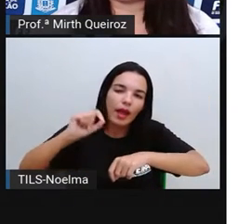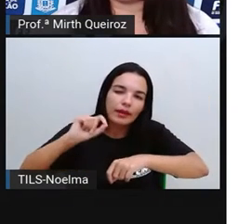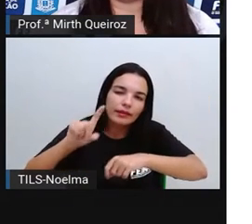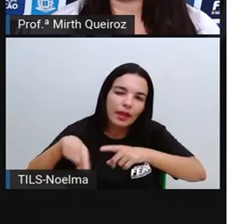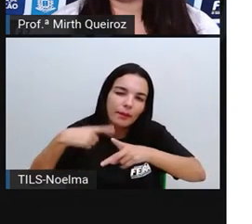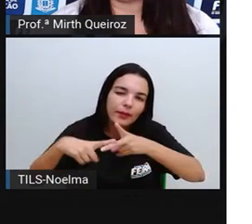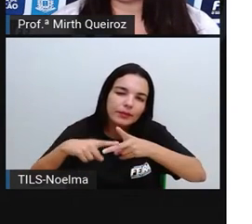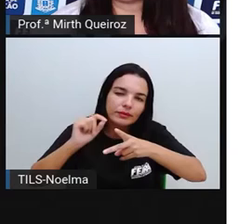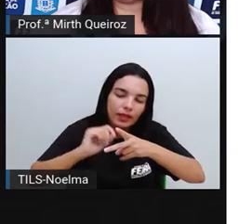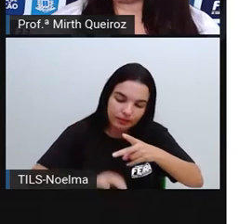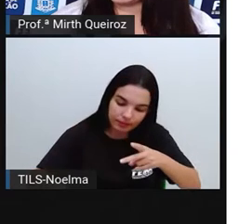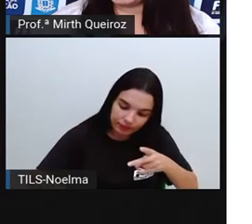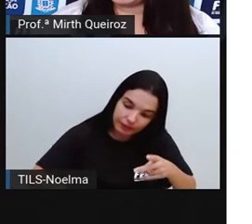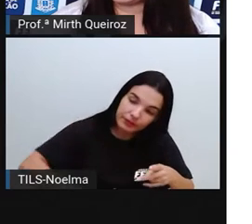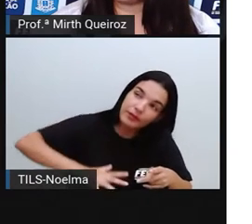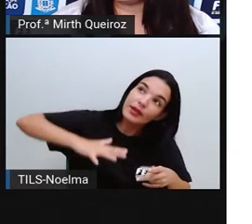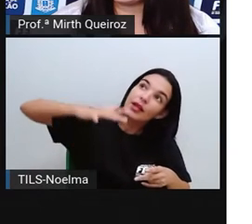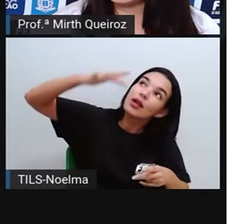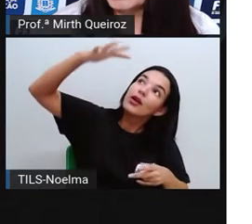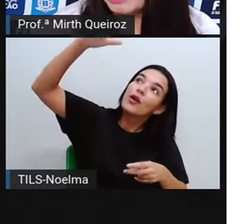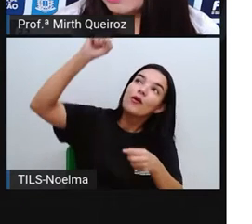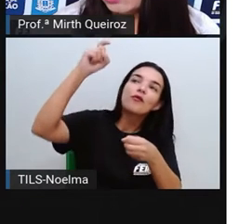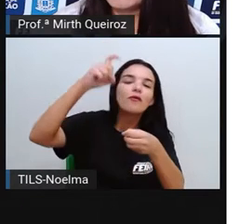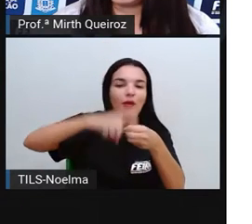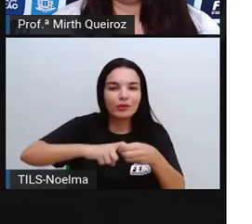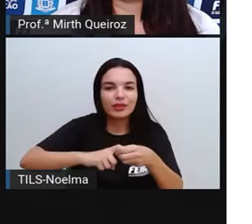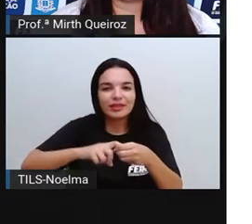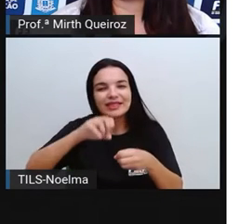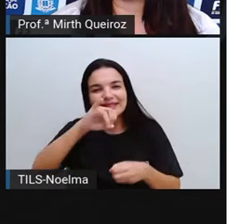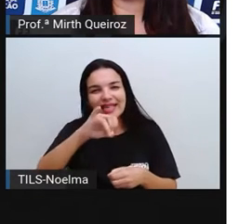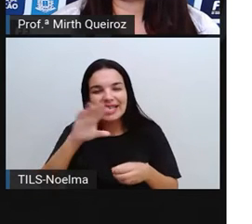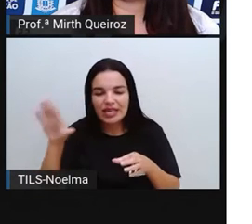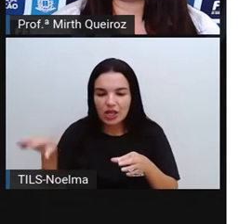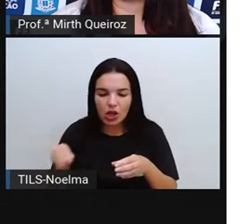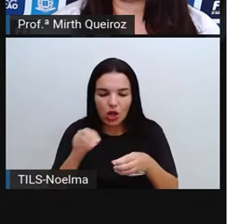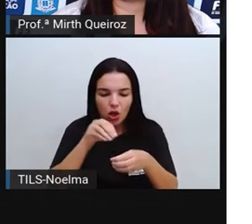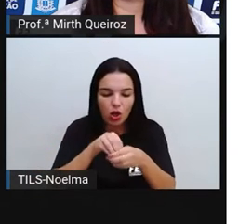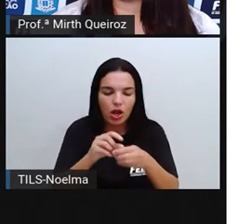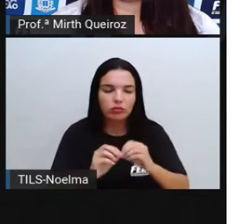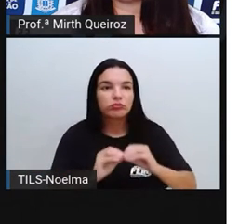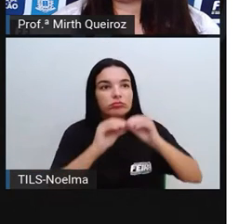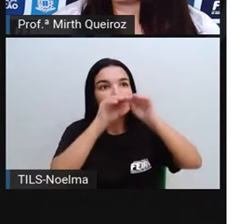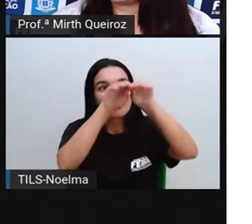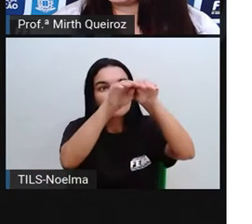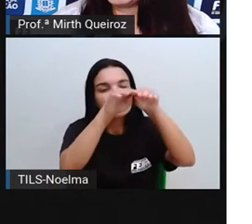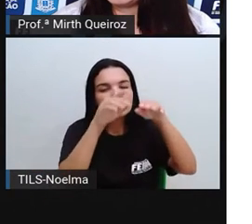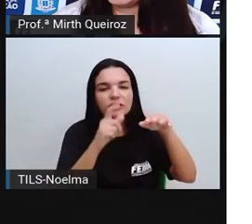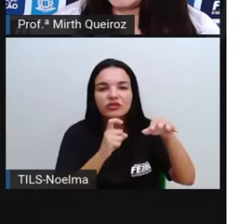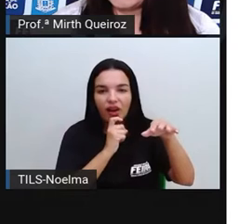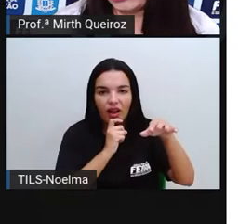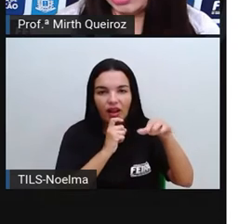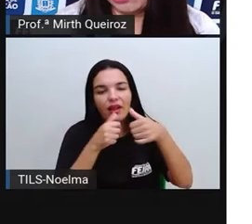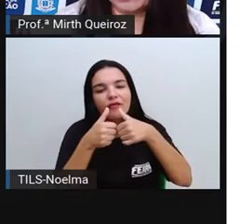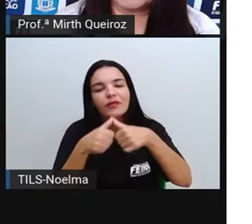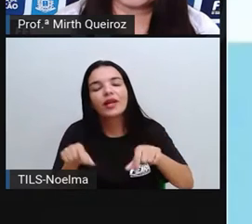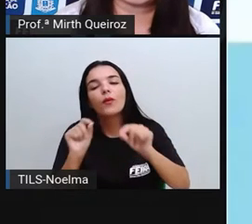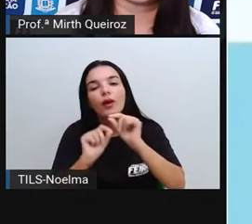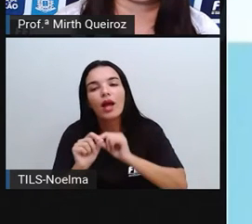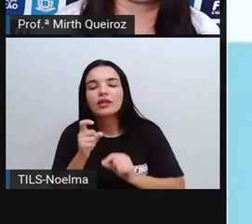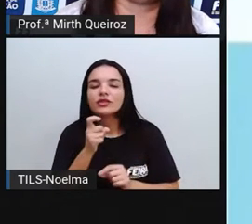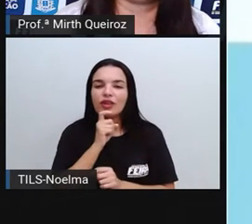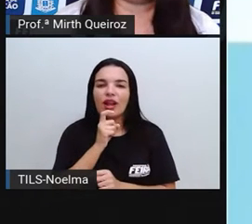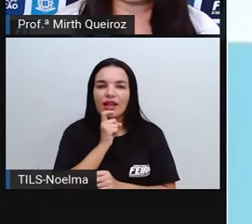colocar na geladeira, no congelador, nós vamos obter o quê? Os cubinhos aí de gelo, né? Gelo,